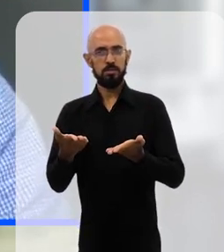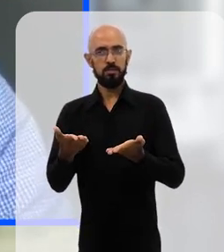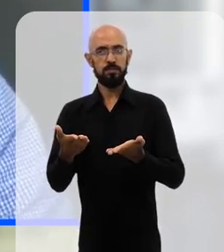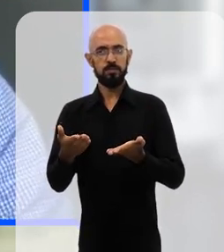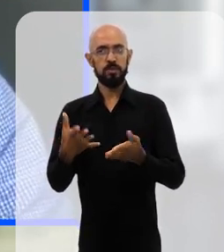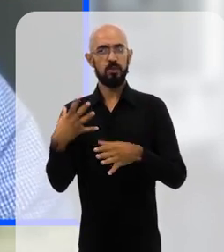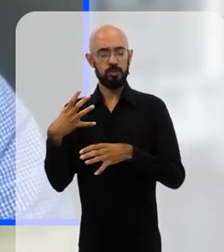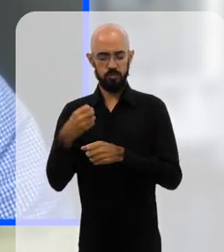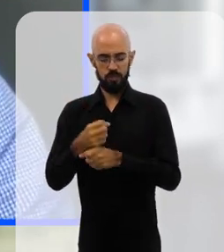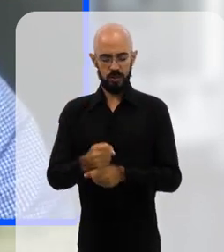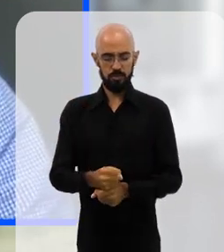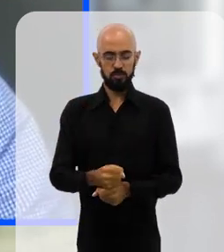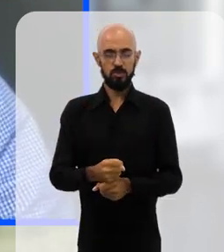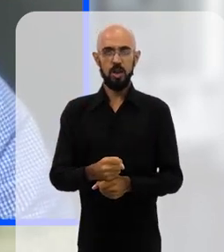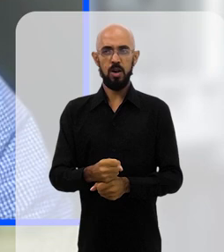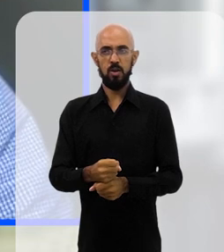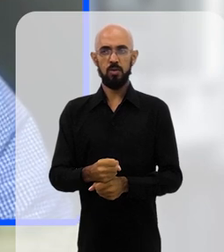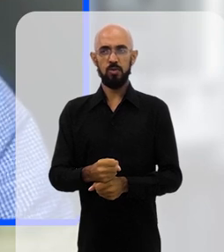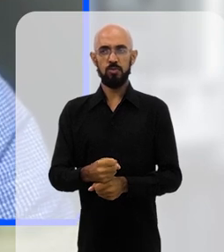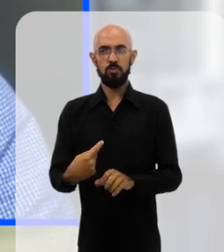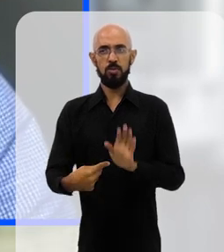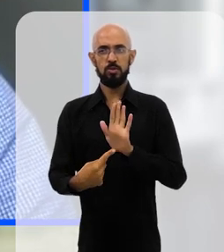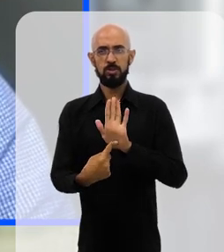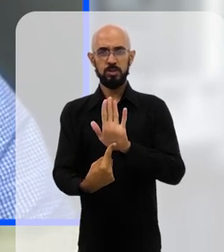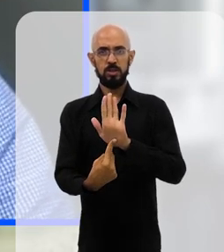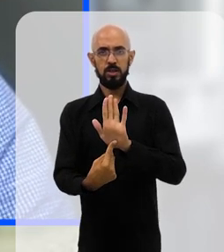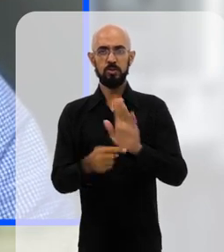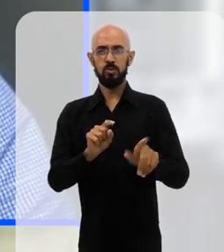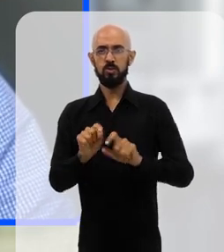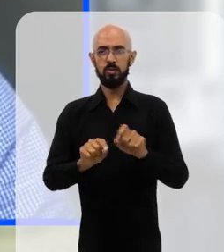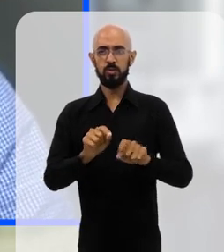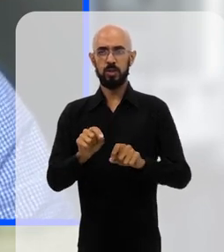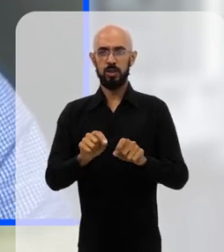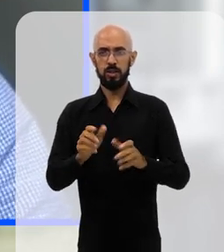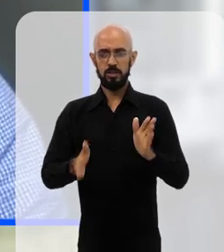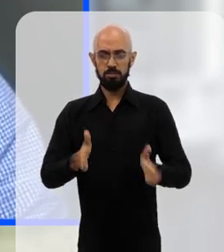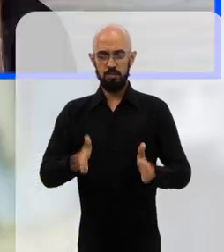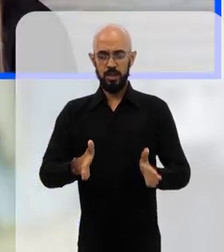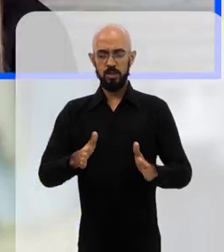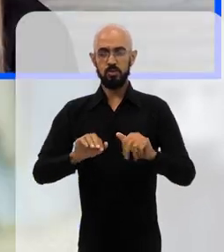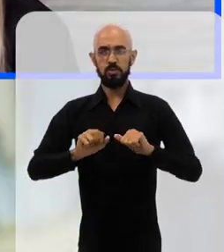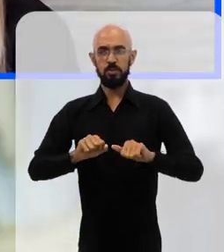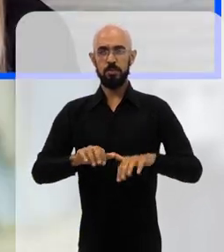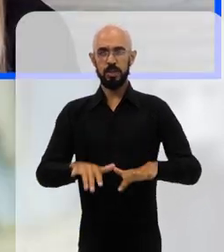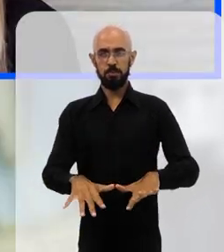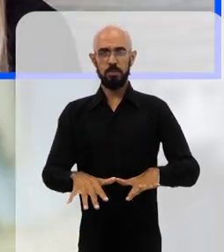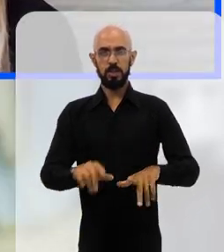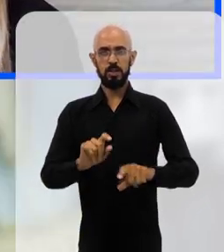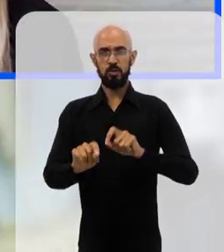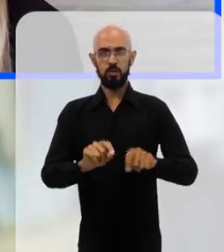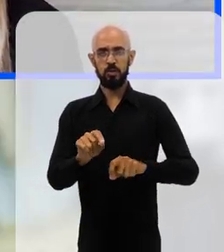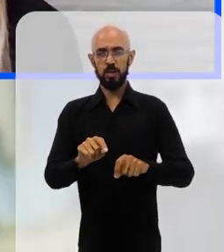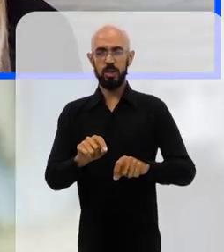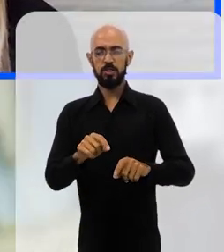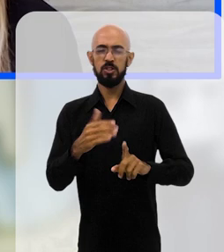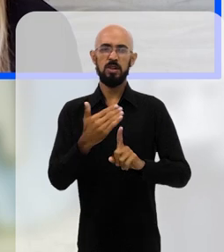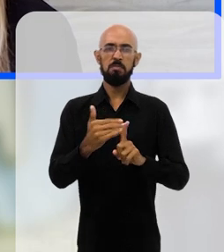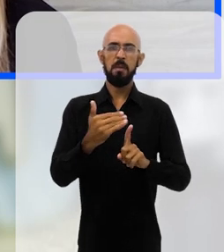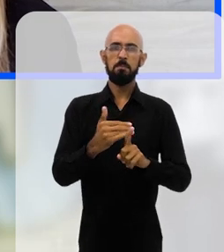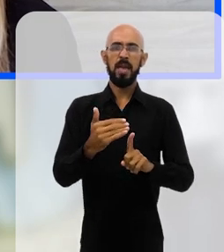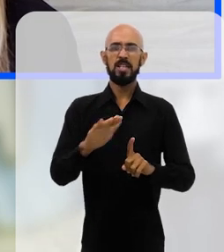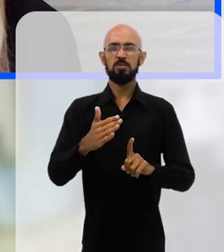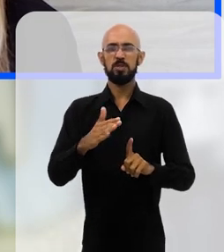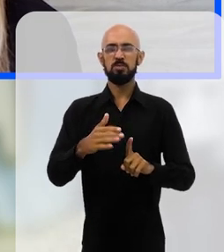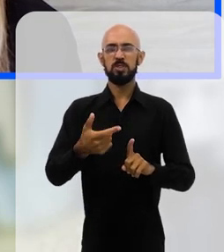gente menciona, né, a gente faz alguns cálculos e mostrando que nesse período, né, da pandemia de dois anos, né, a gente